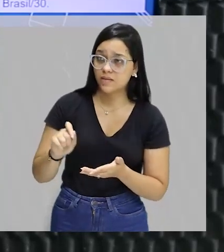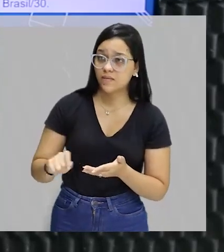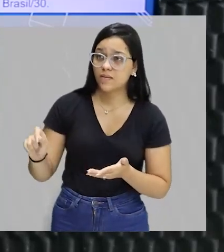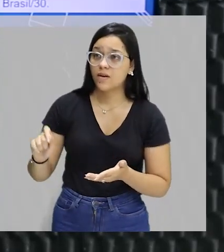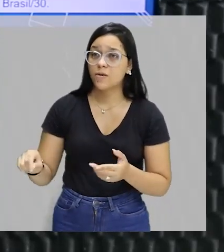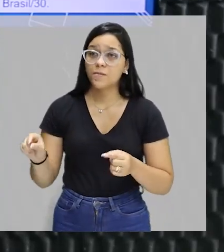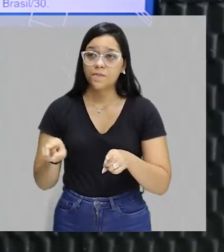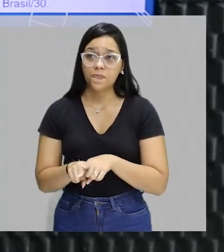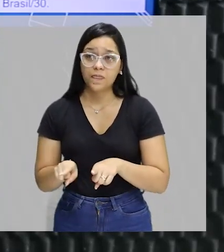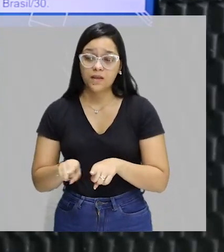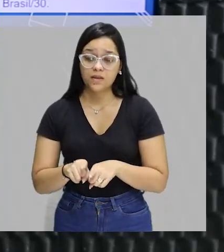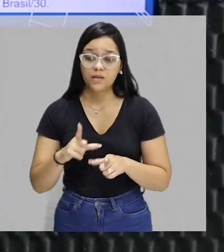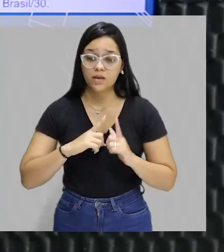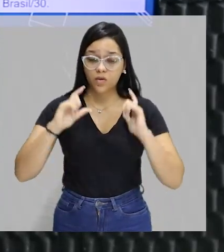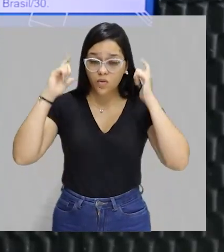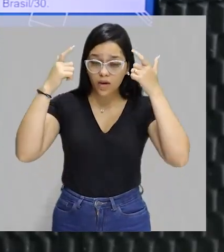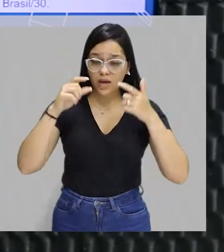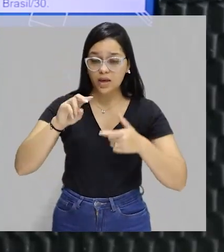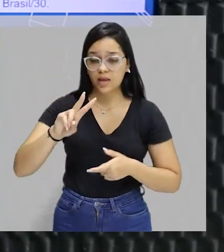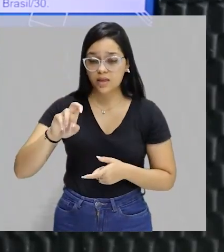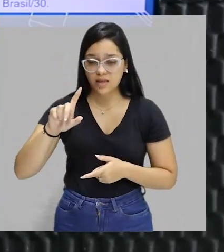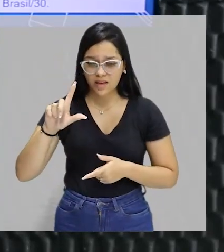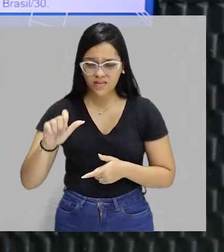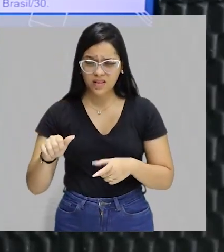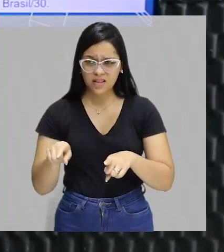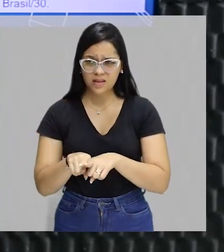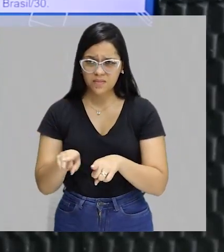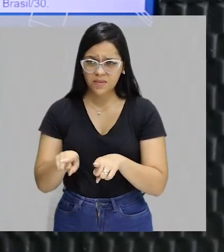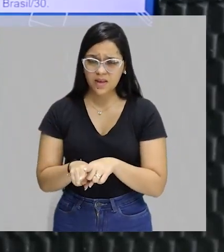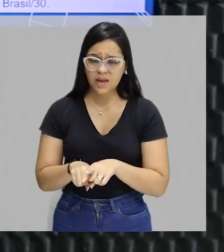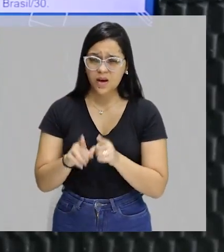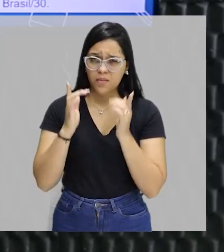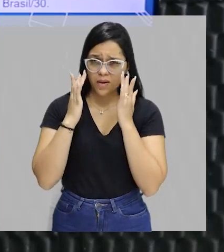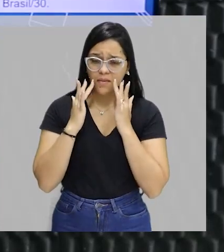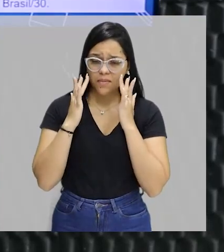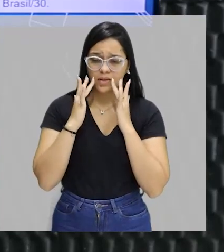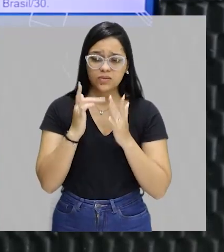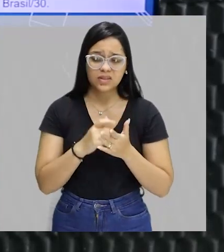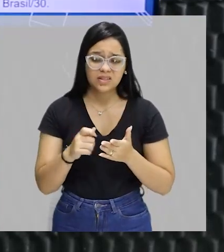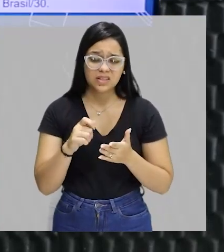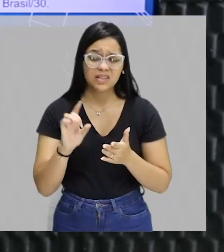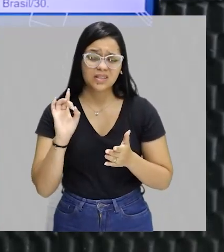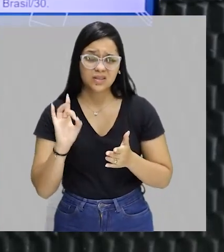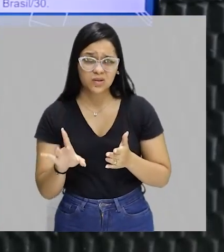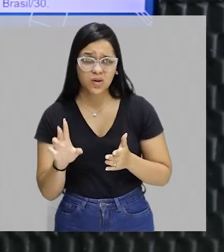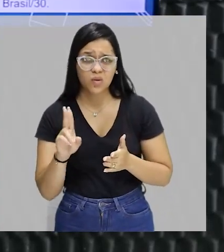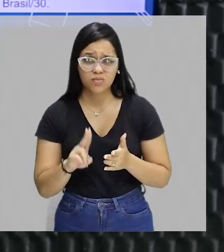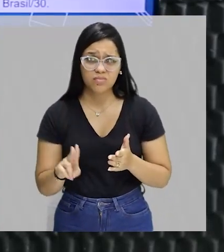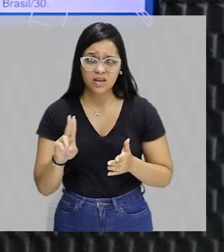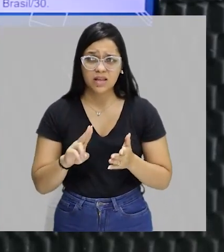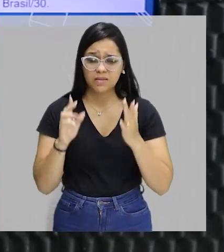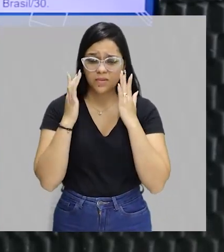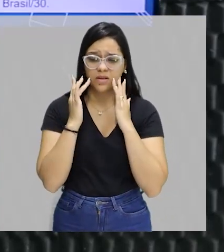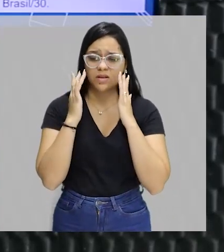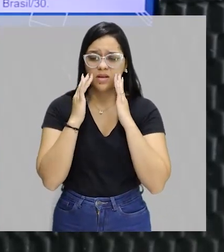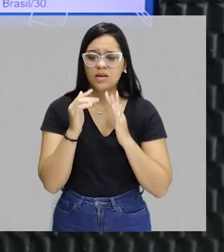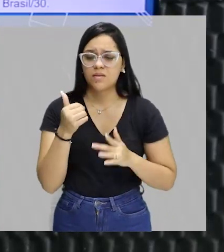uma delas, O Rei da Vela, que é uma peça em três atos, foi escrita, mas só foi encenada em